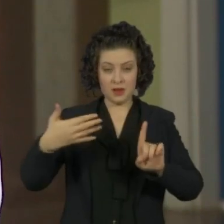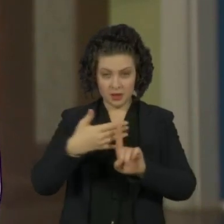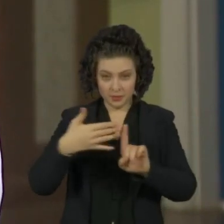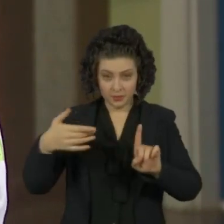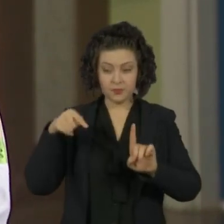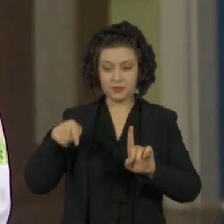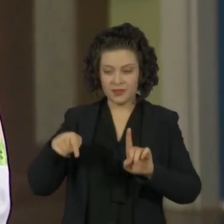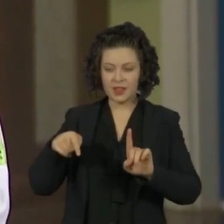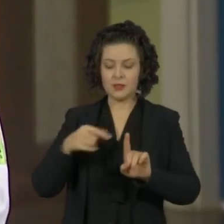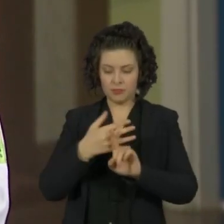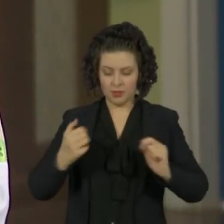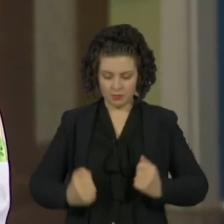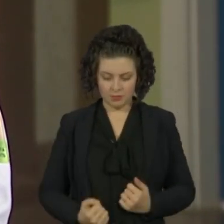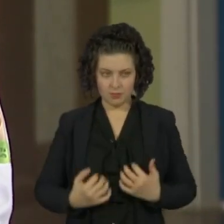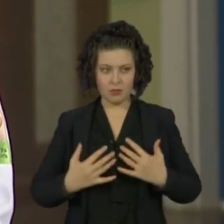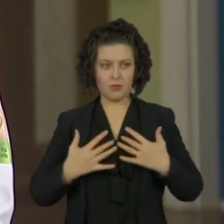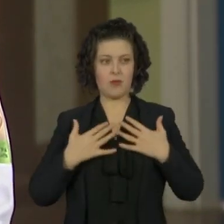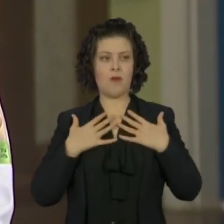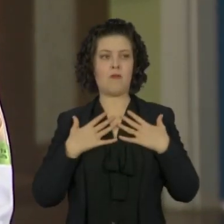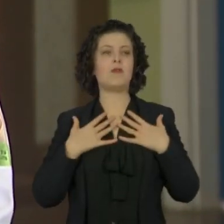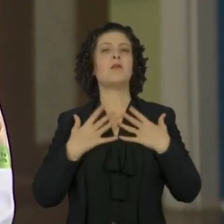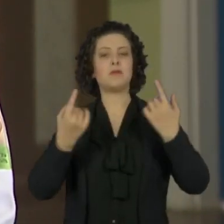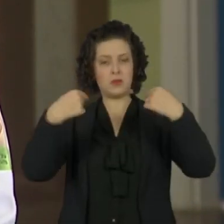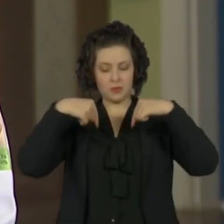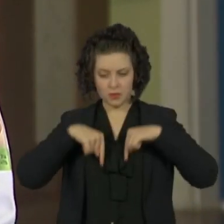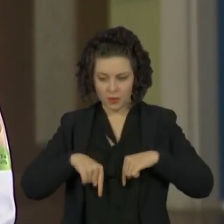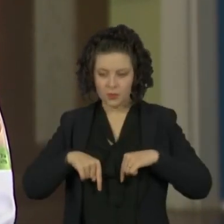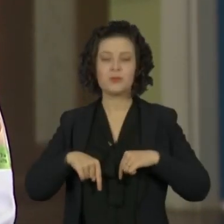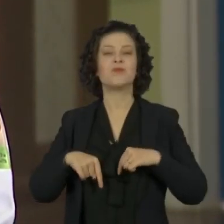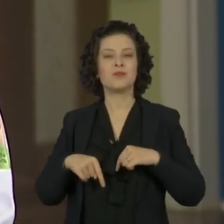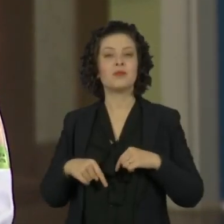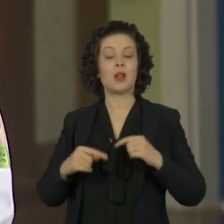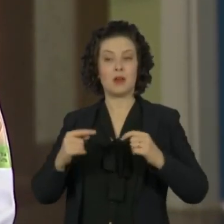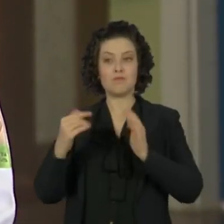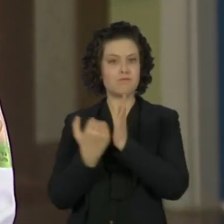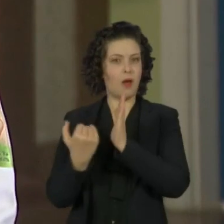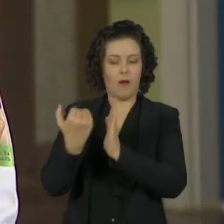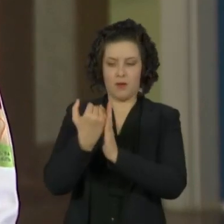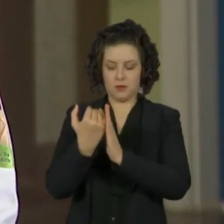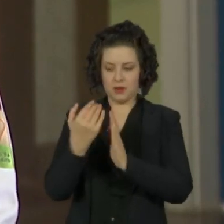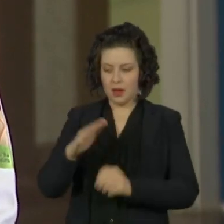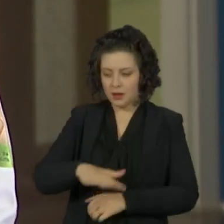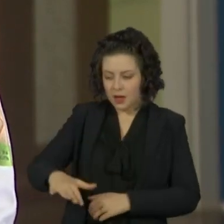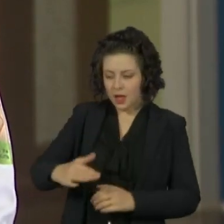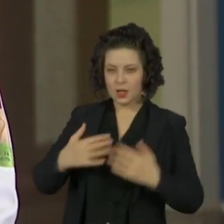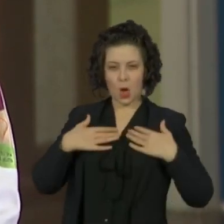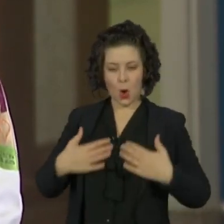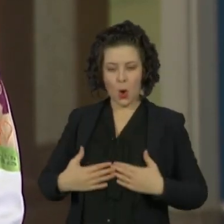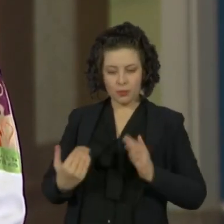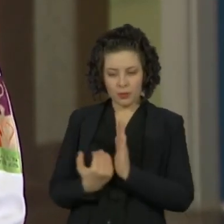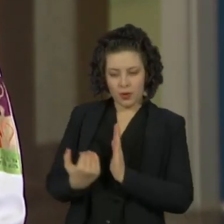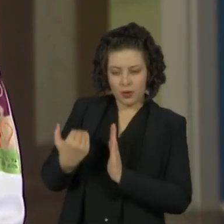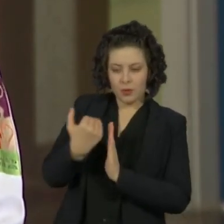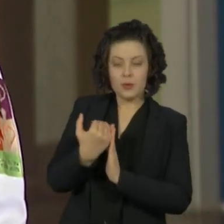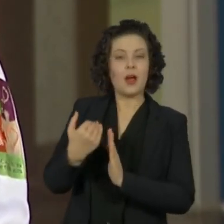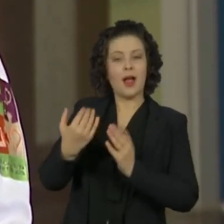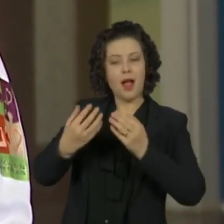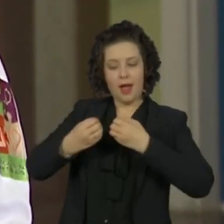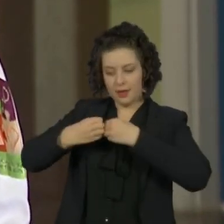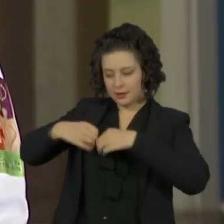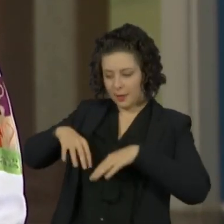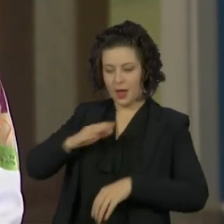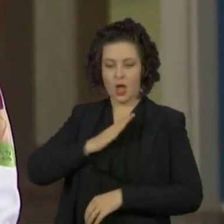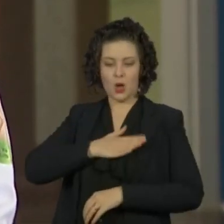doença inflamatória. E ocorre uma inflamação exagerada no corpo das crianças, que pode afetar o